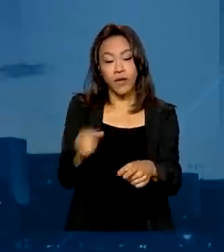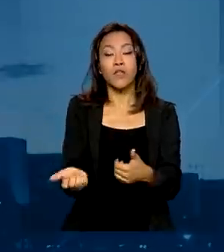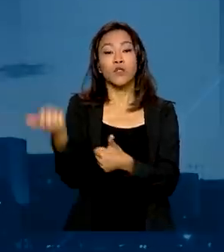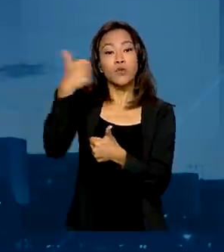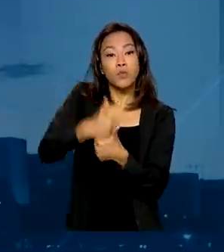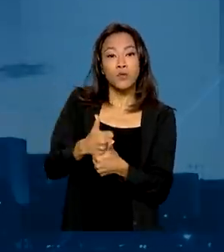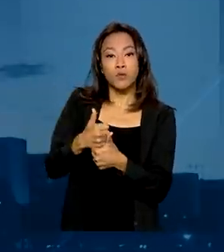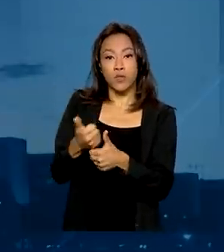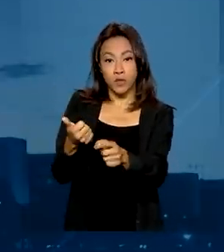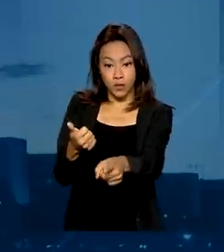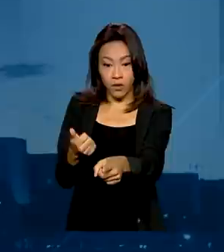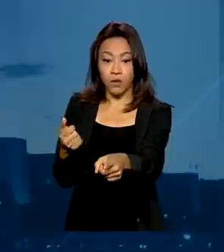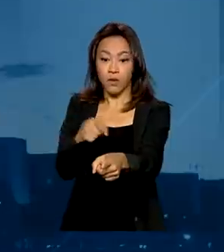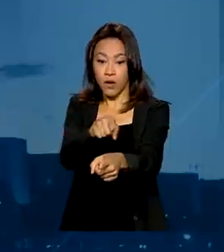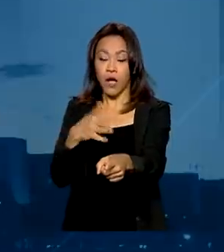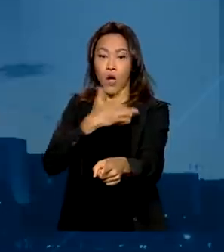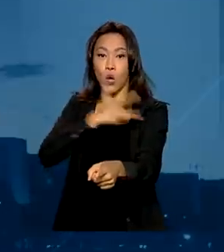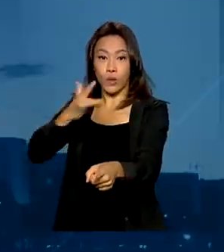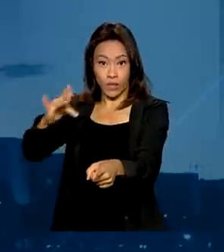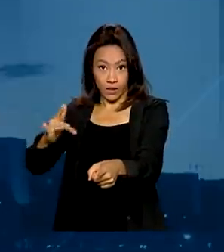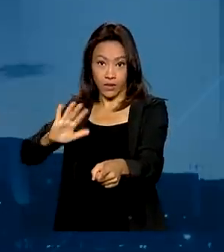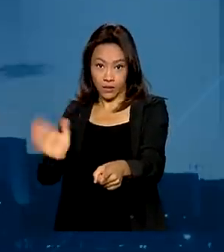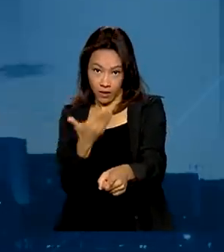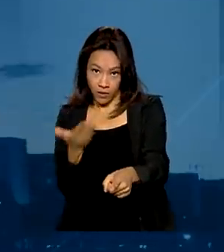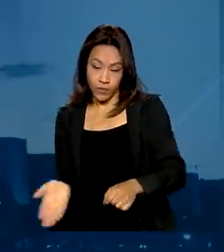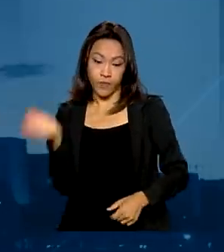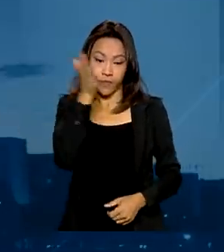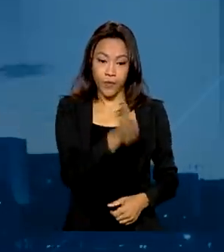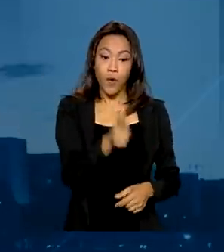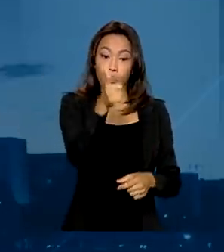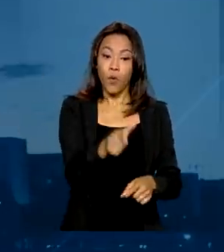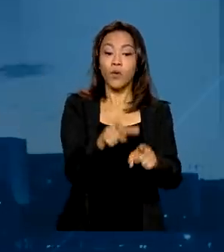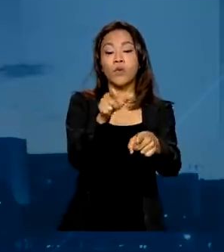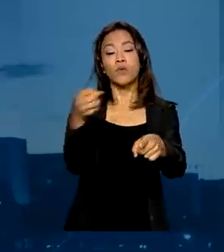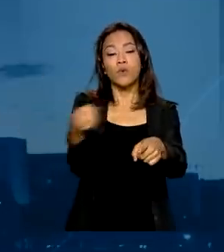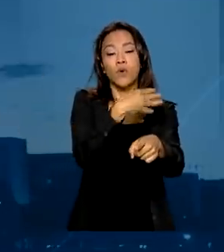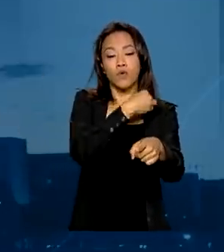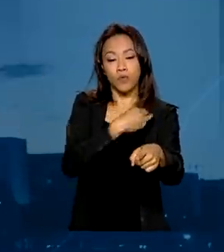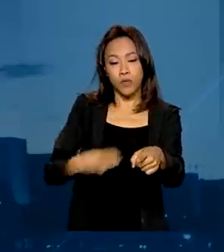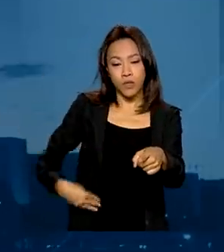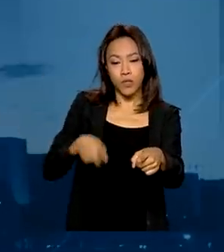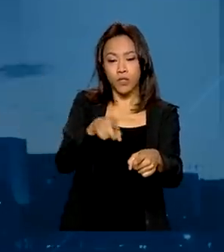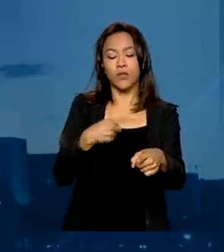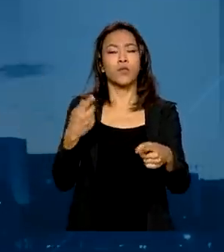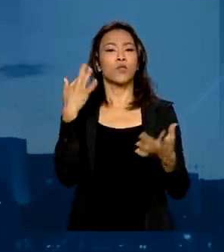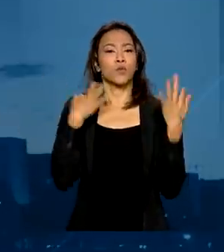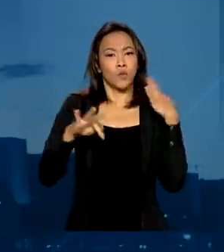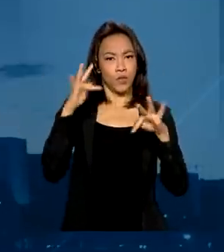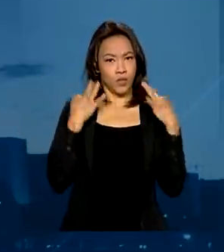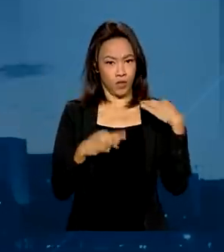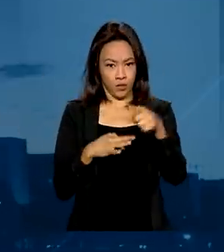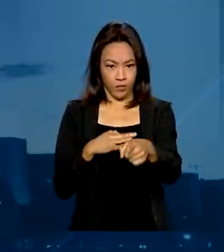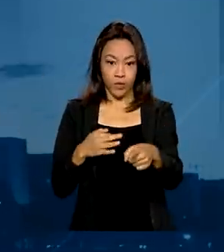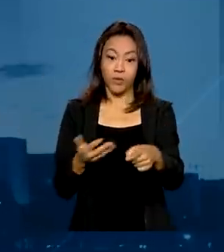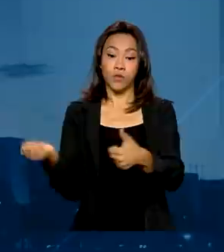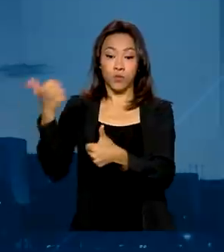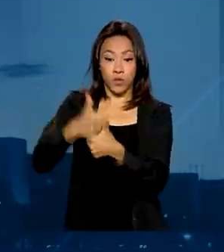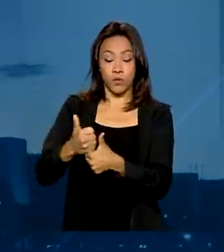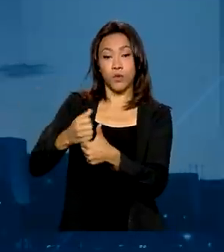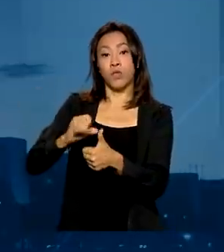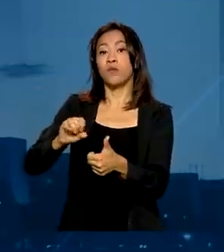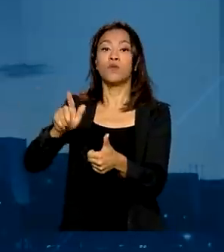substituição a Onyx Lorenzoni. Carlos Brito assumiu o Ministério do Turismo, no lugar de Gilson Machado.